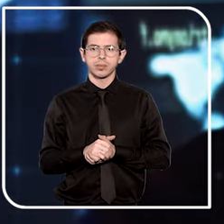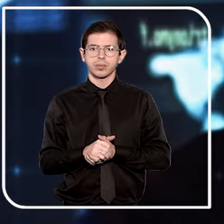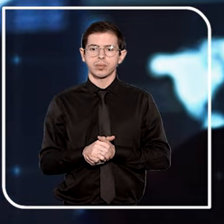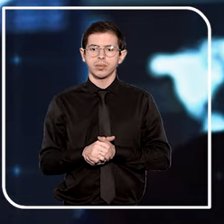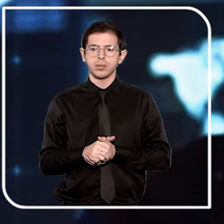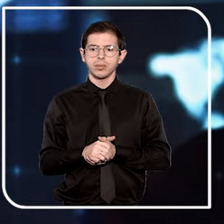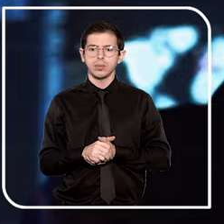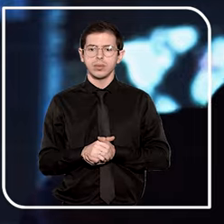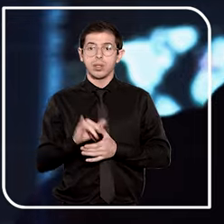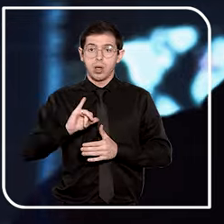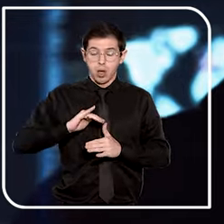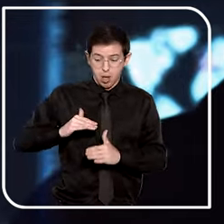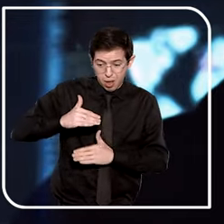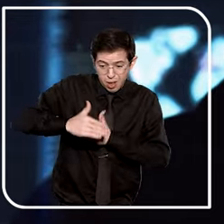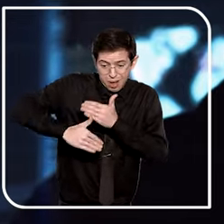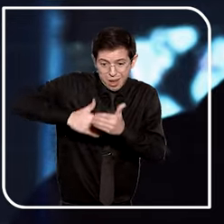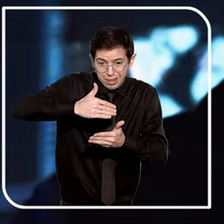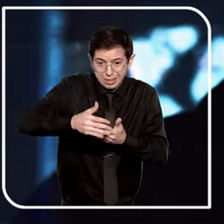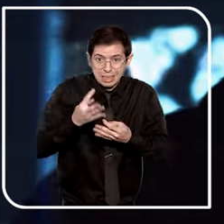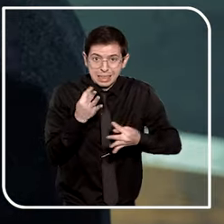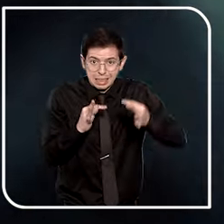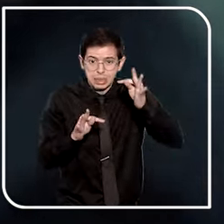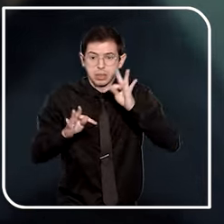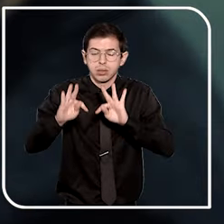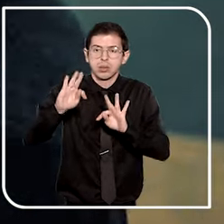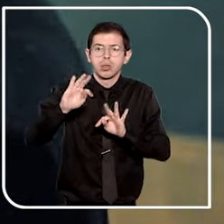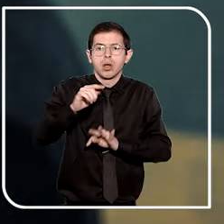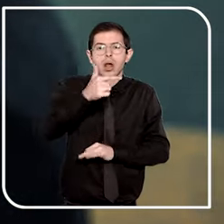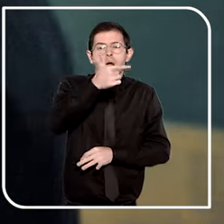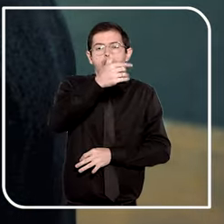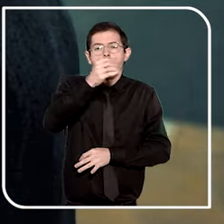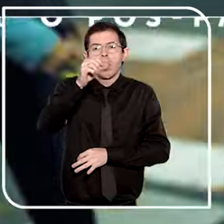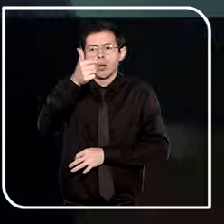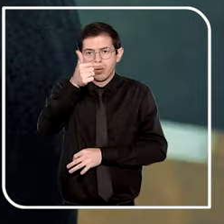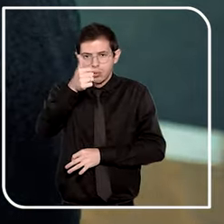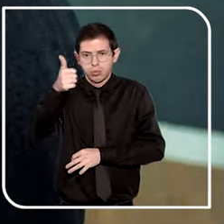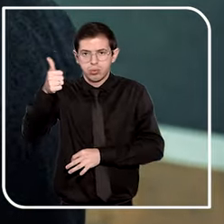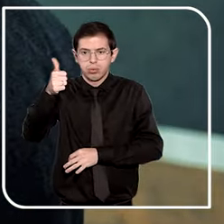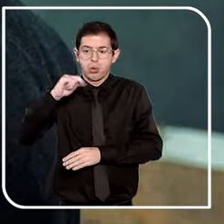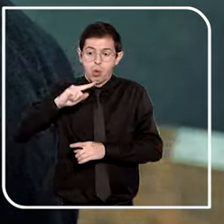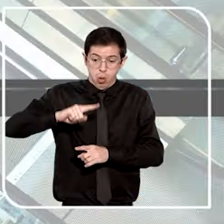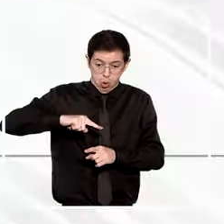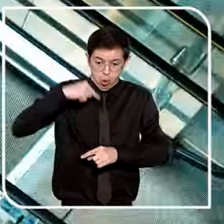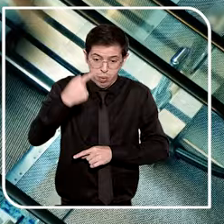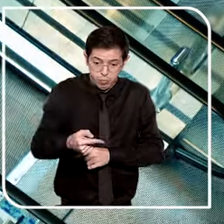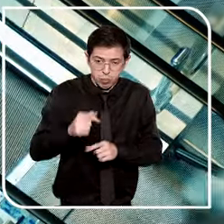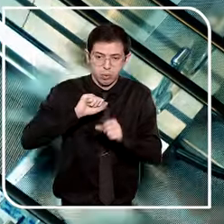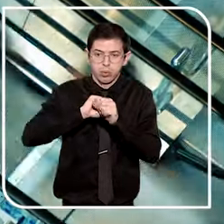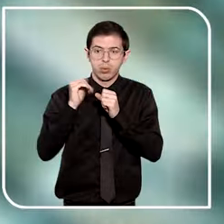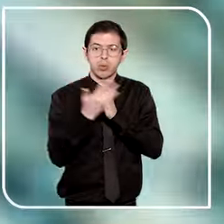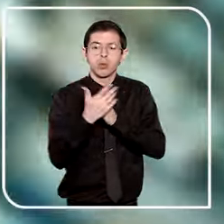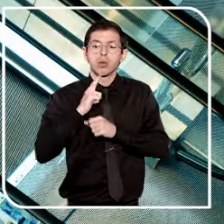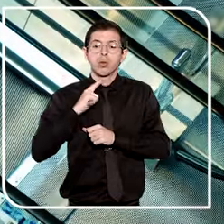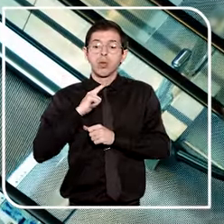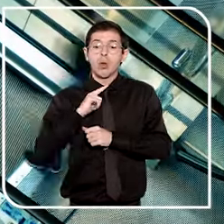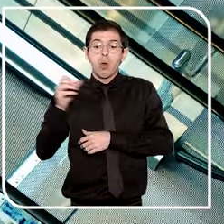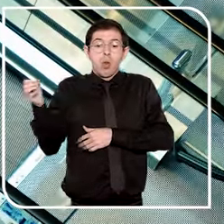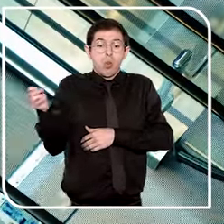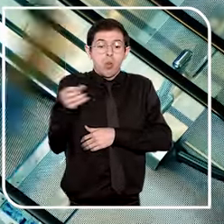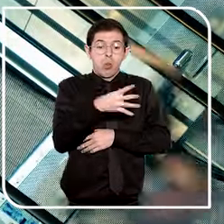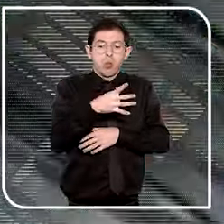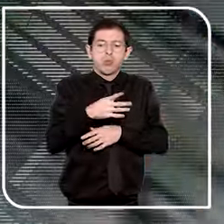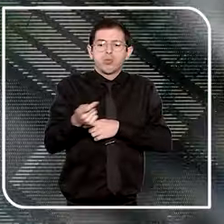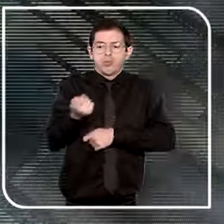E com o avanço da tecnologia, desde 2021, o pós-pandemia trouxe uma nova finalidade